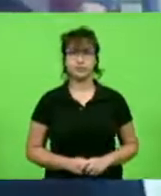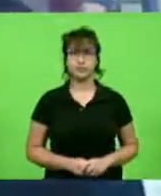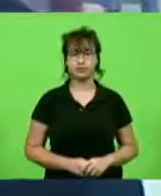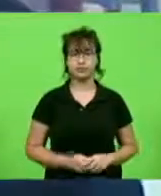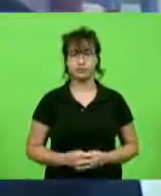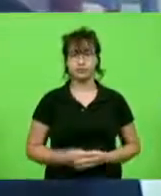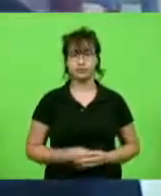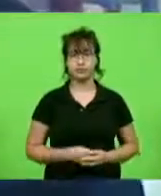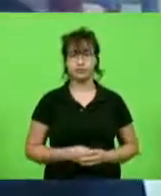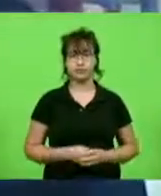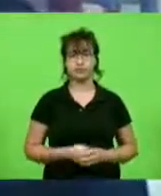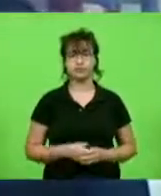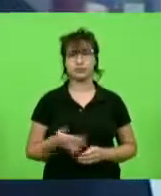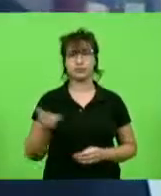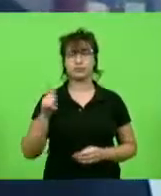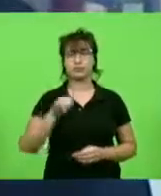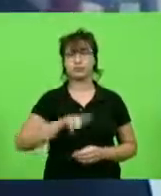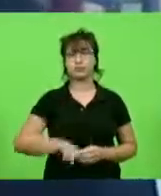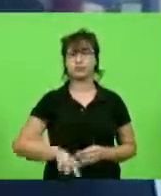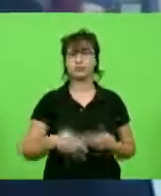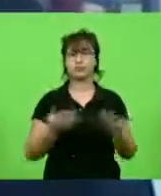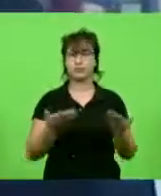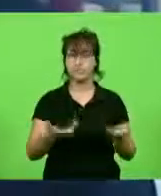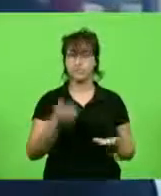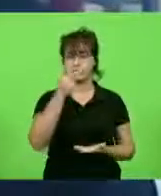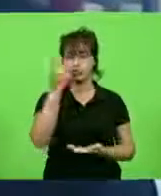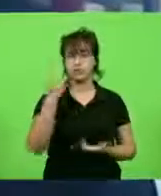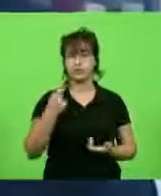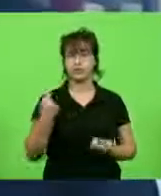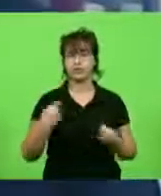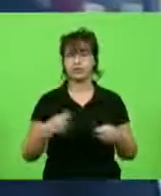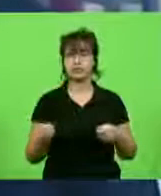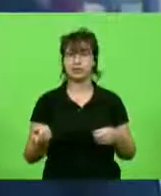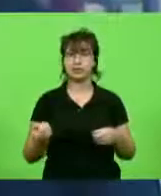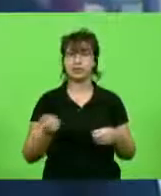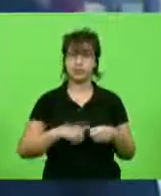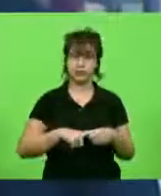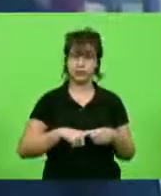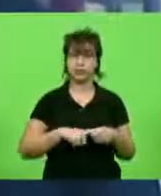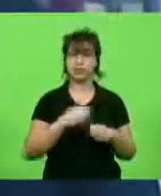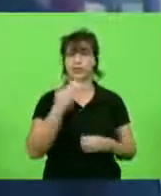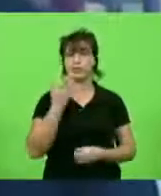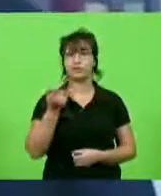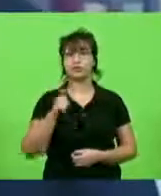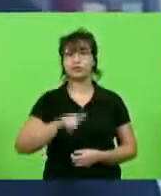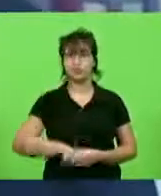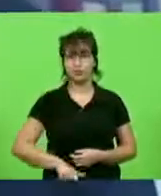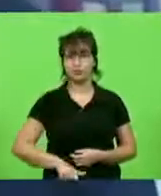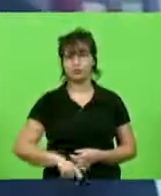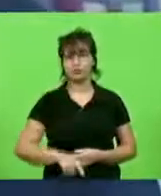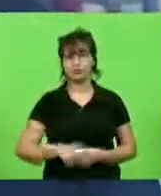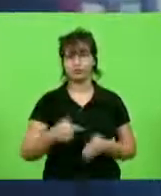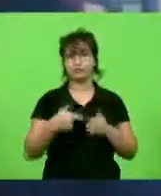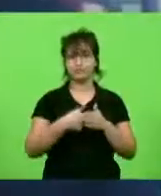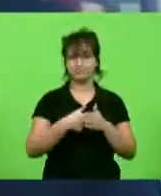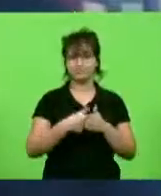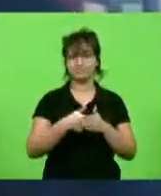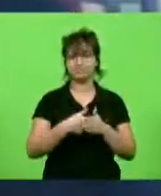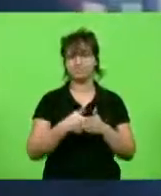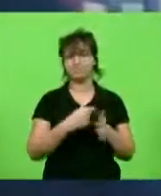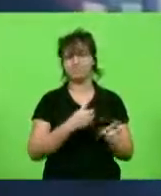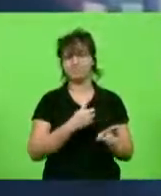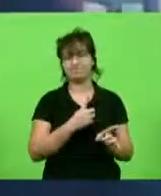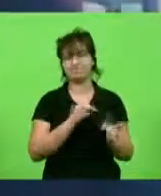Em outros casos, os pacientes precisam voltar a pedir outra vez atendimento. Isso é muito triste, que